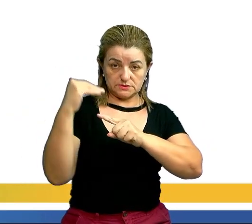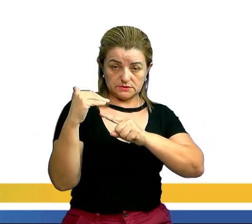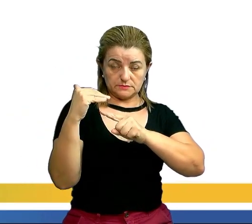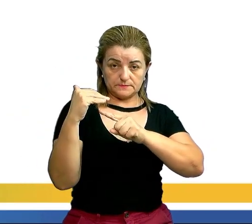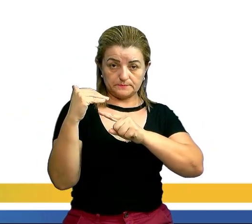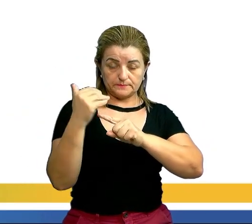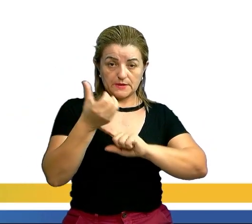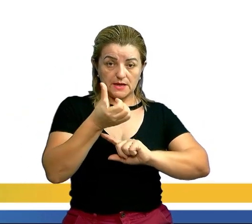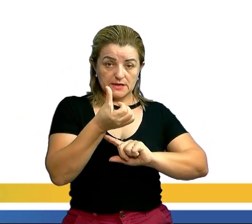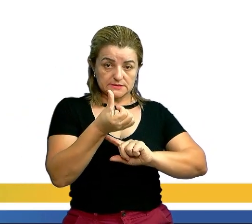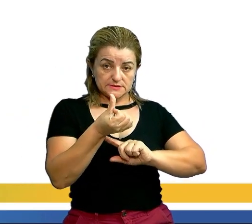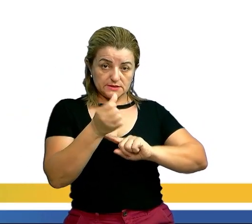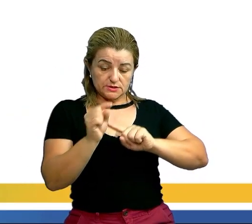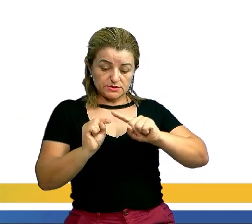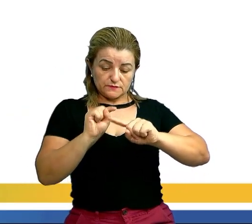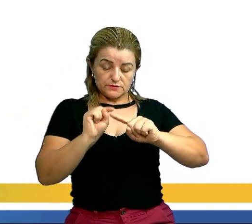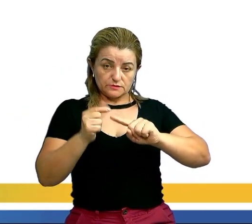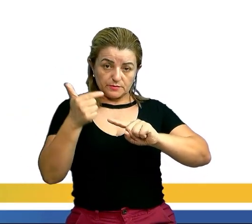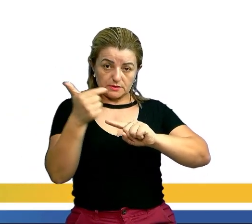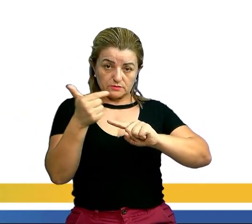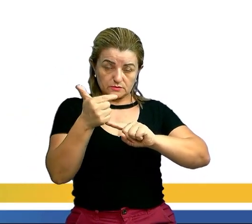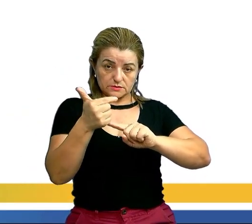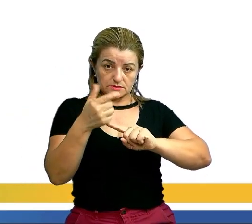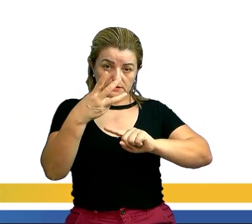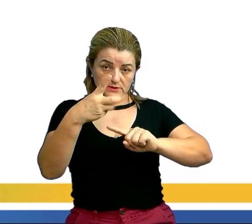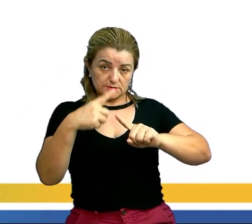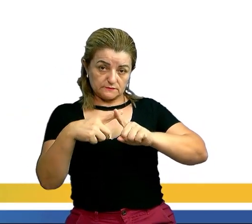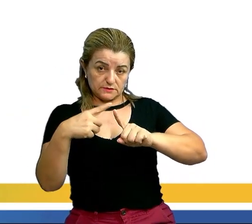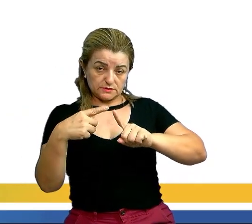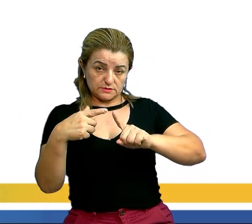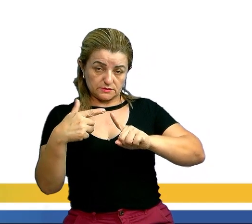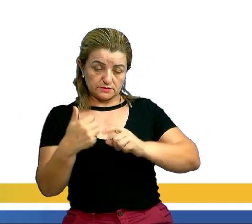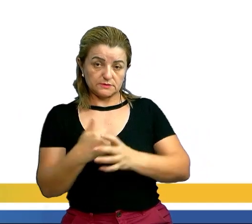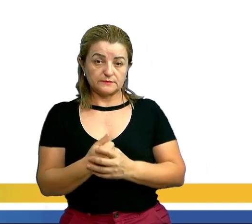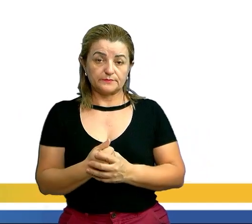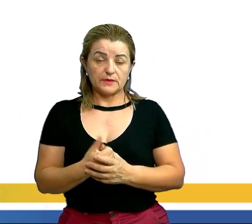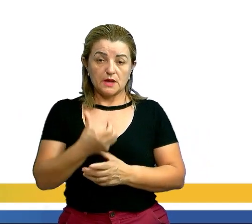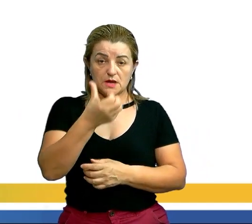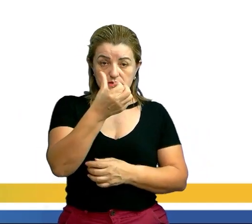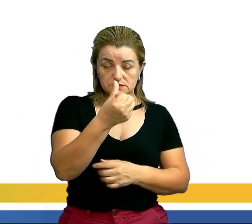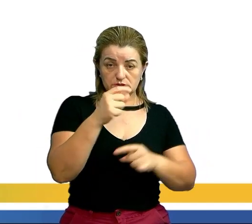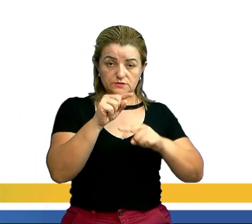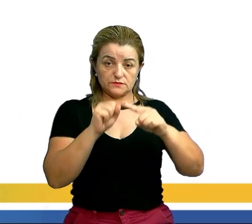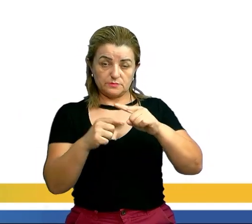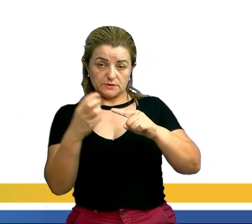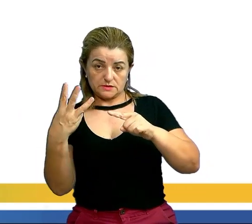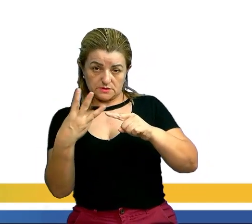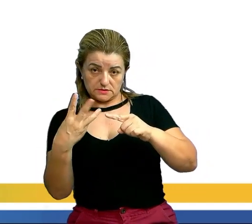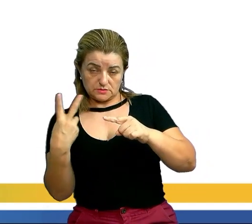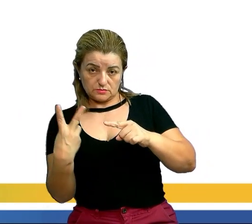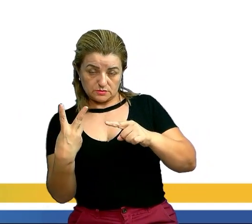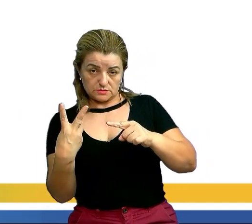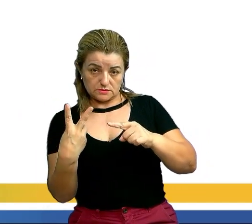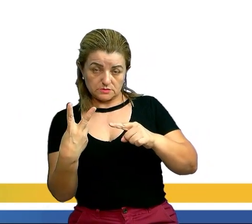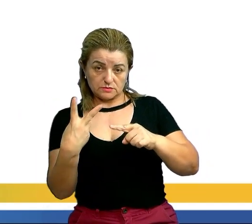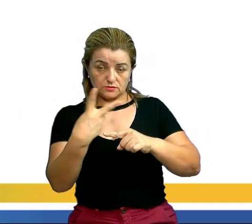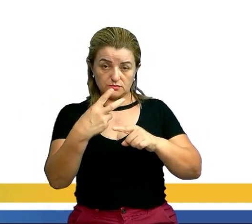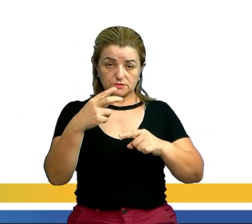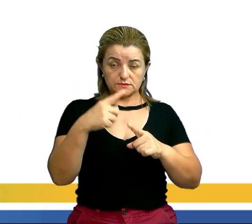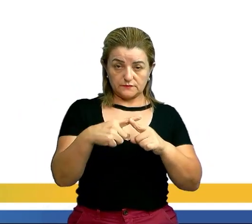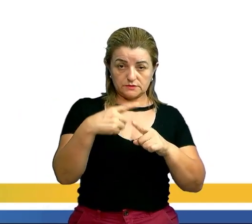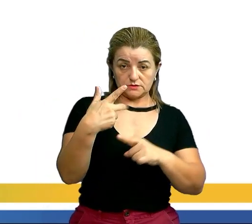6 dividido para 2 é 3. 3 vezes X é 3X. 6 dividido para 3 é 2. 2 vezes X é 2X.